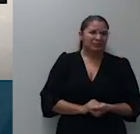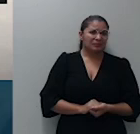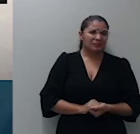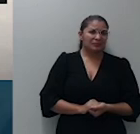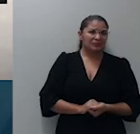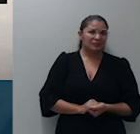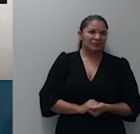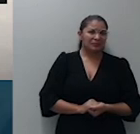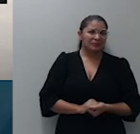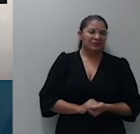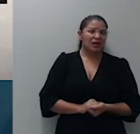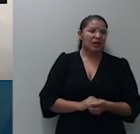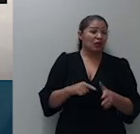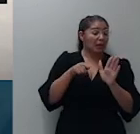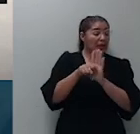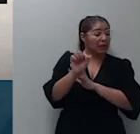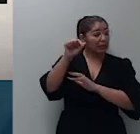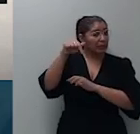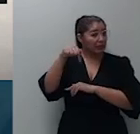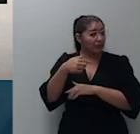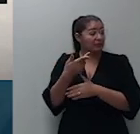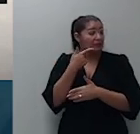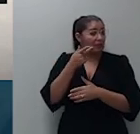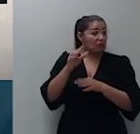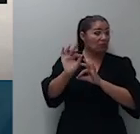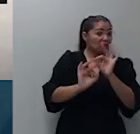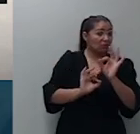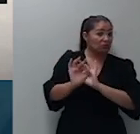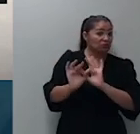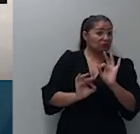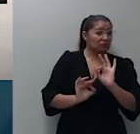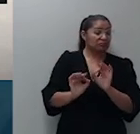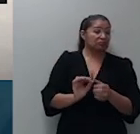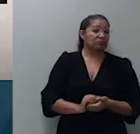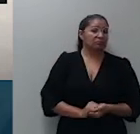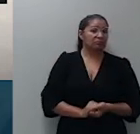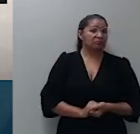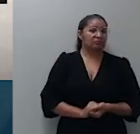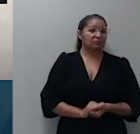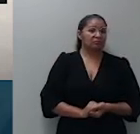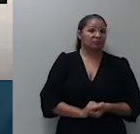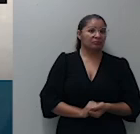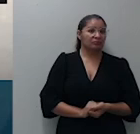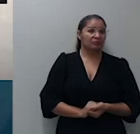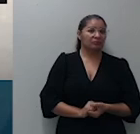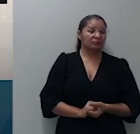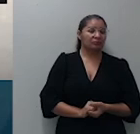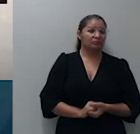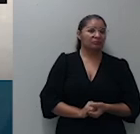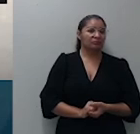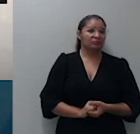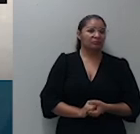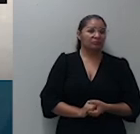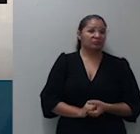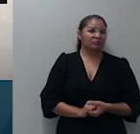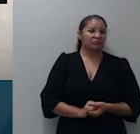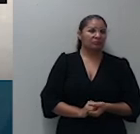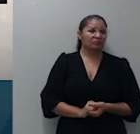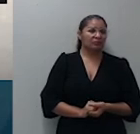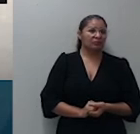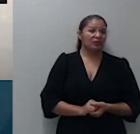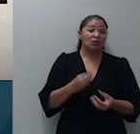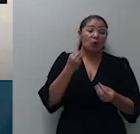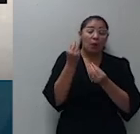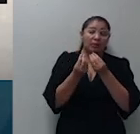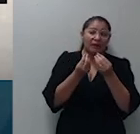aqui retratado todavia se essa conversão vamos dizer